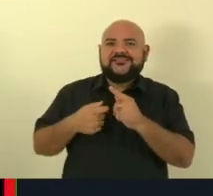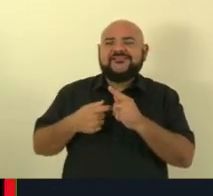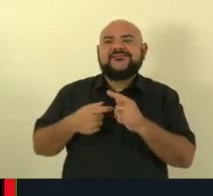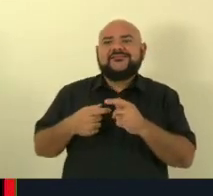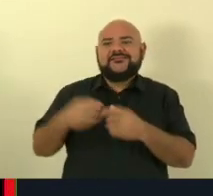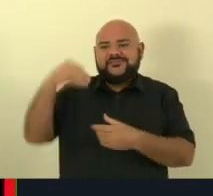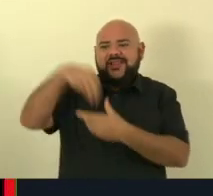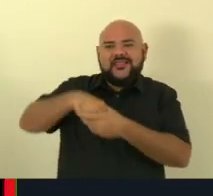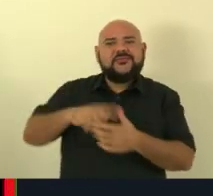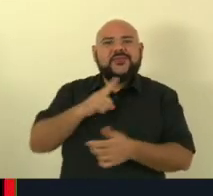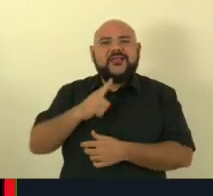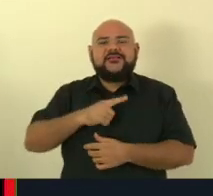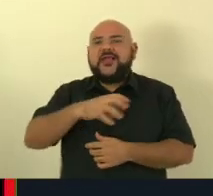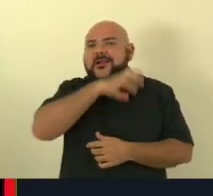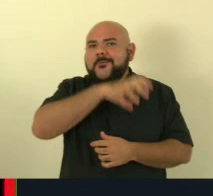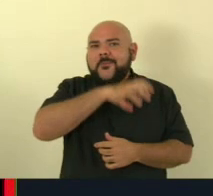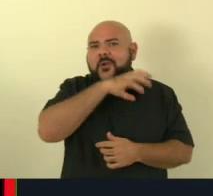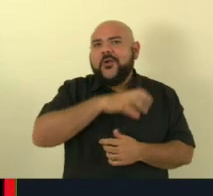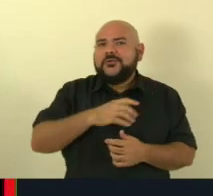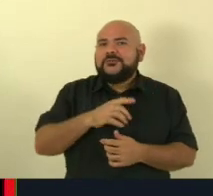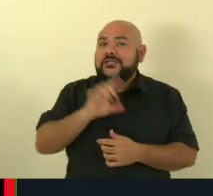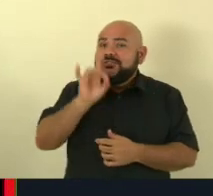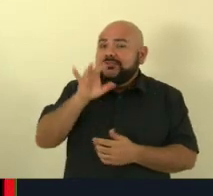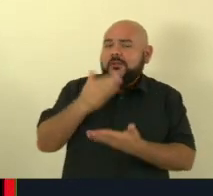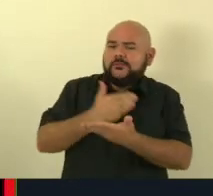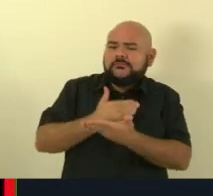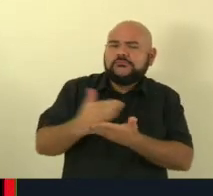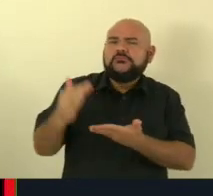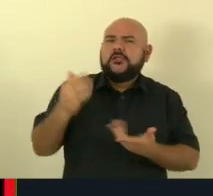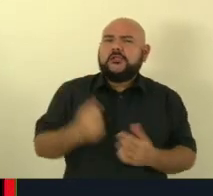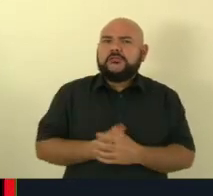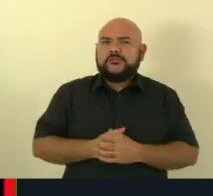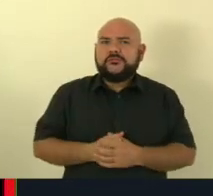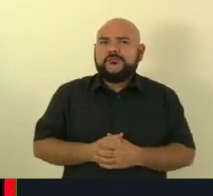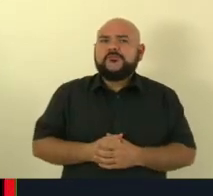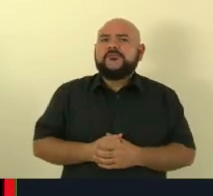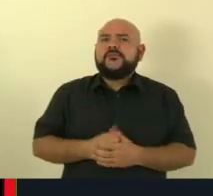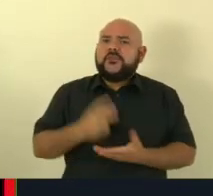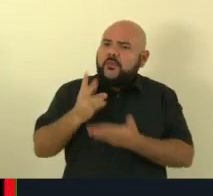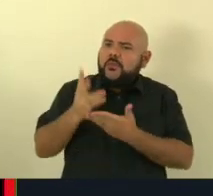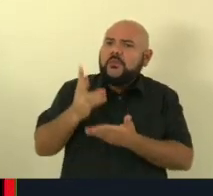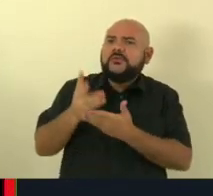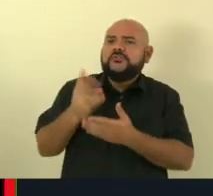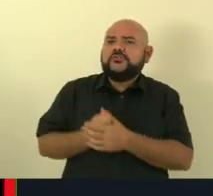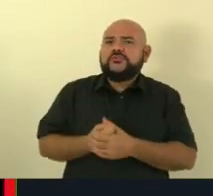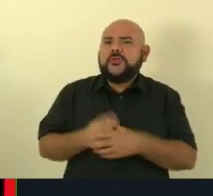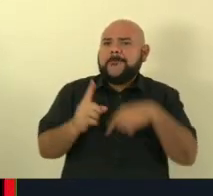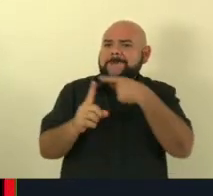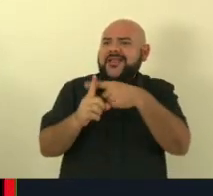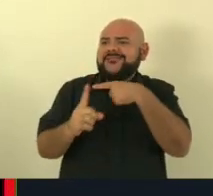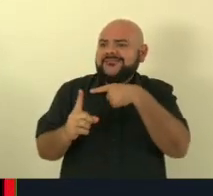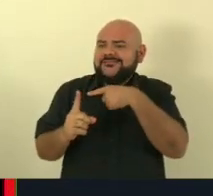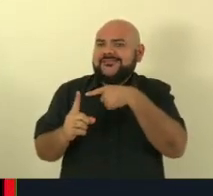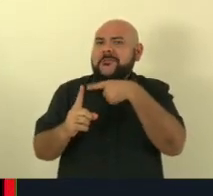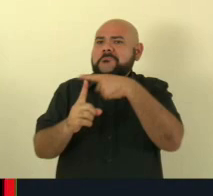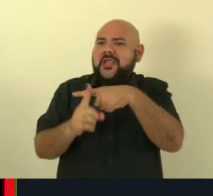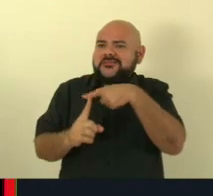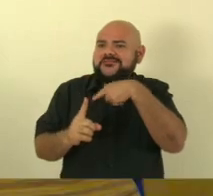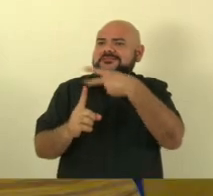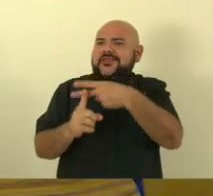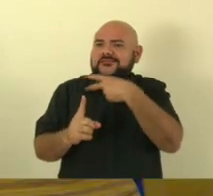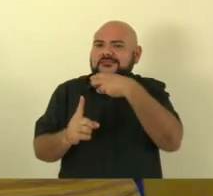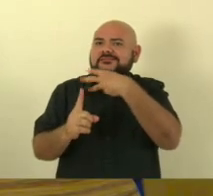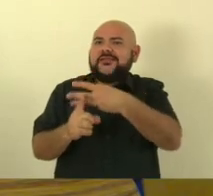aguardem que é só o começo não tem pescoço não vai entrar mais vai entrar mais daqui a pouco vai ser você na sua